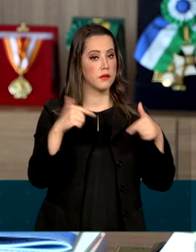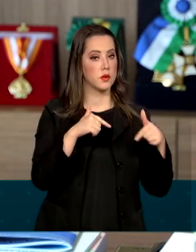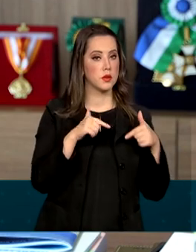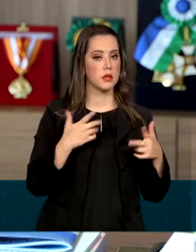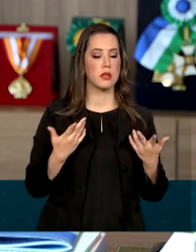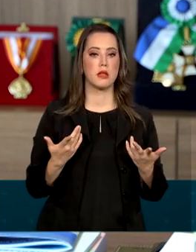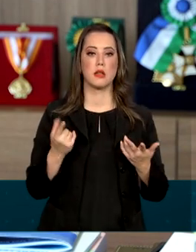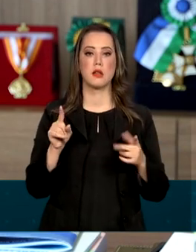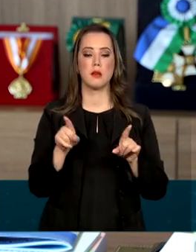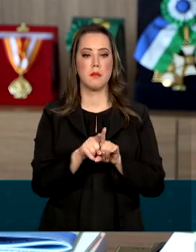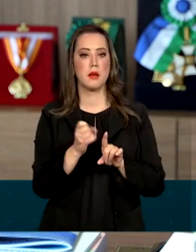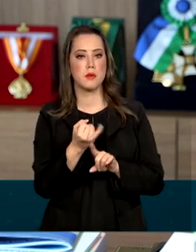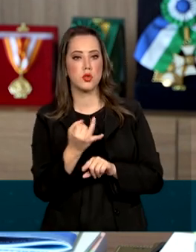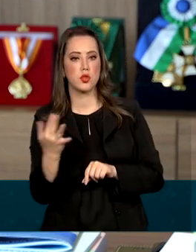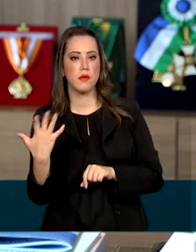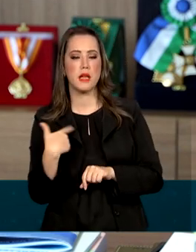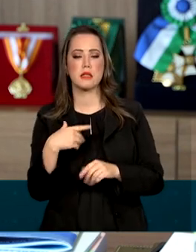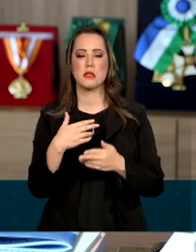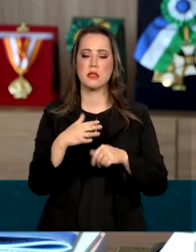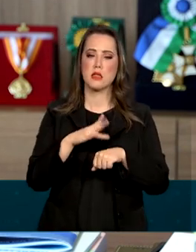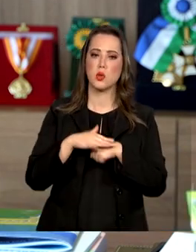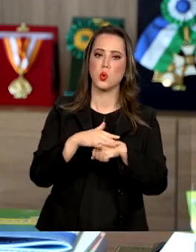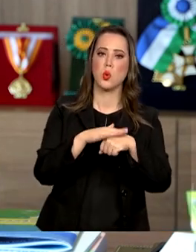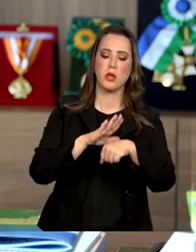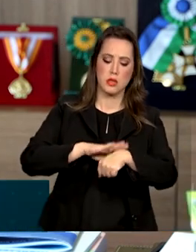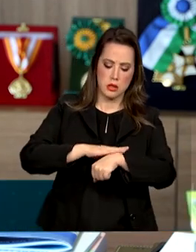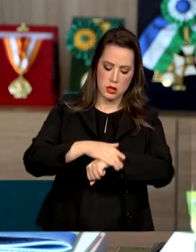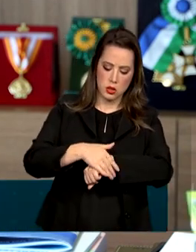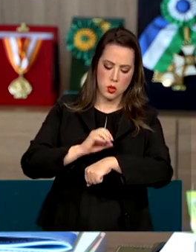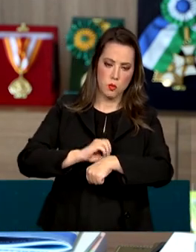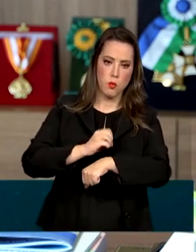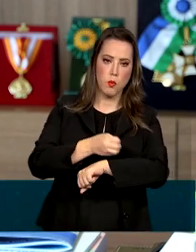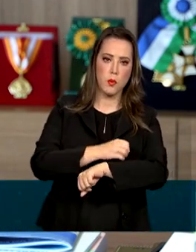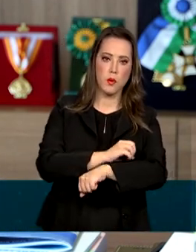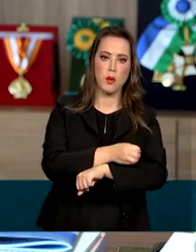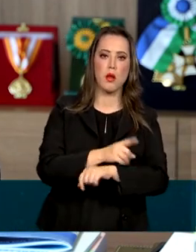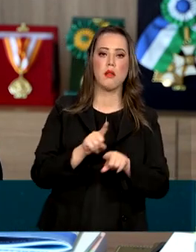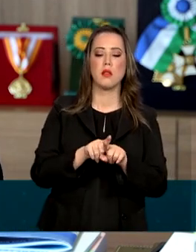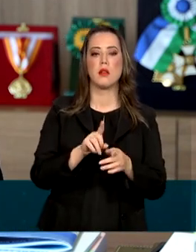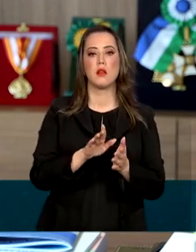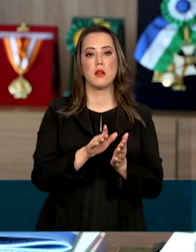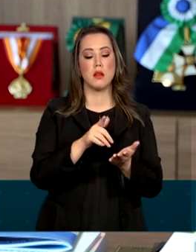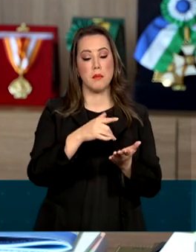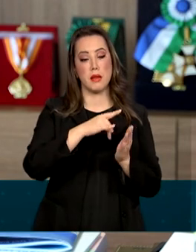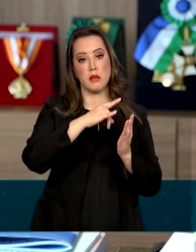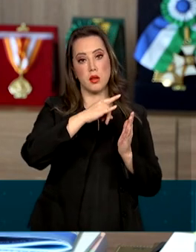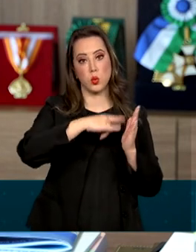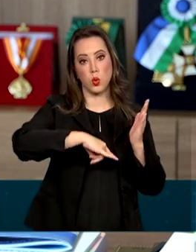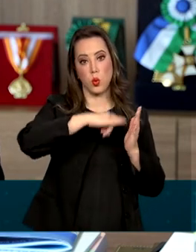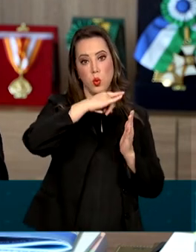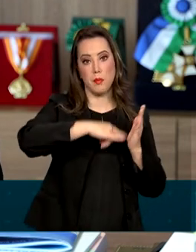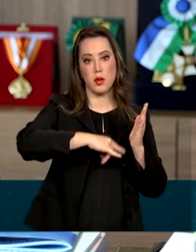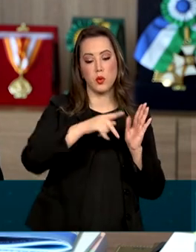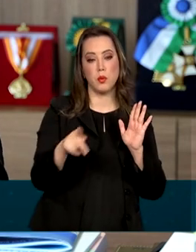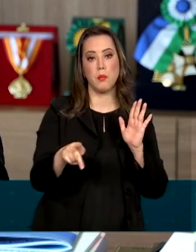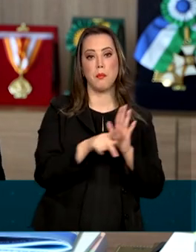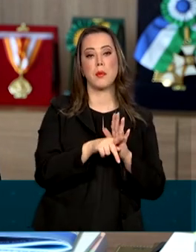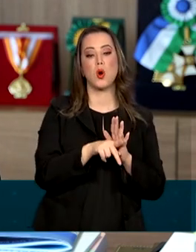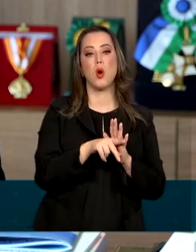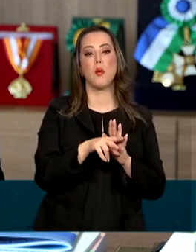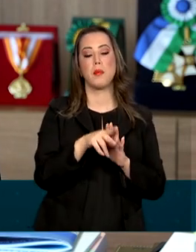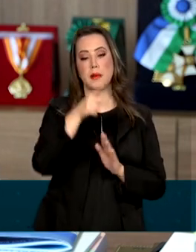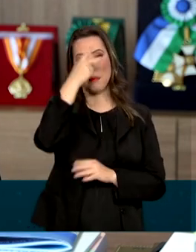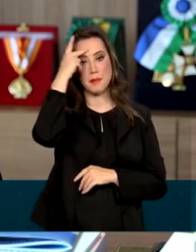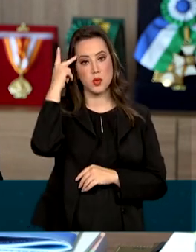epidermoles bolhosa, como a caderneta do raro, como a rarinha, que simboliza todo esse